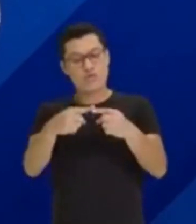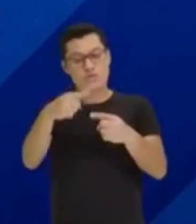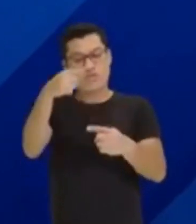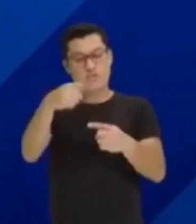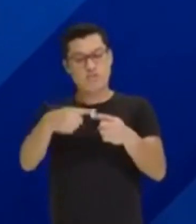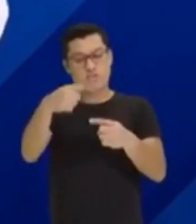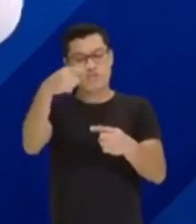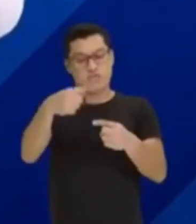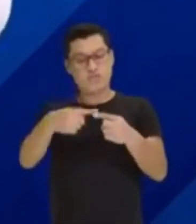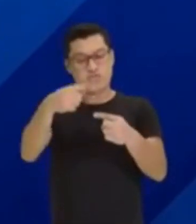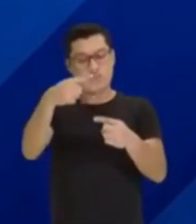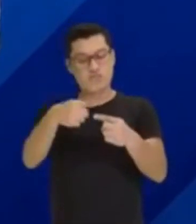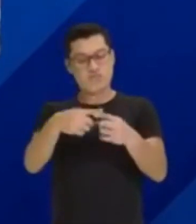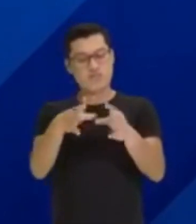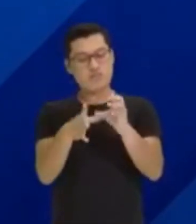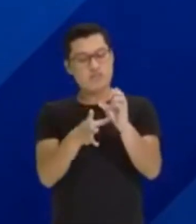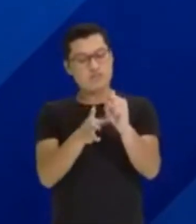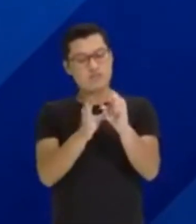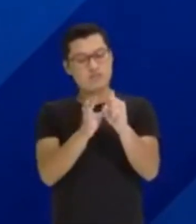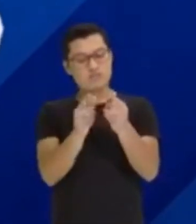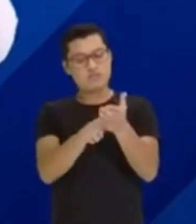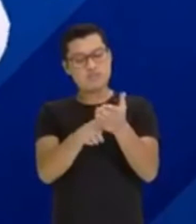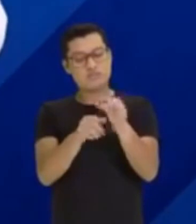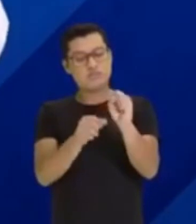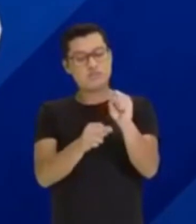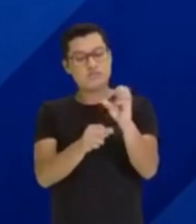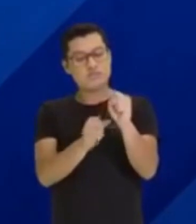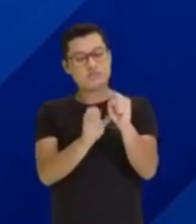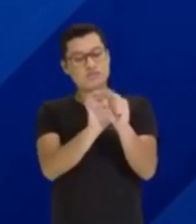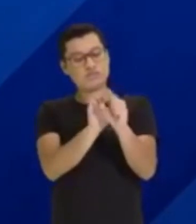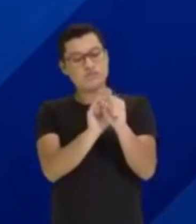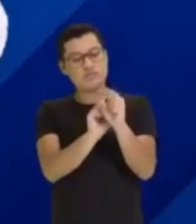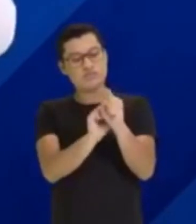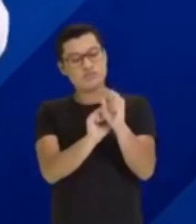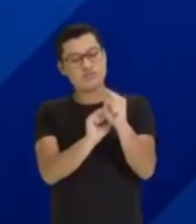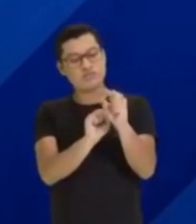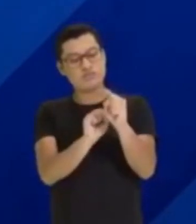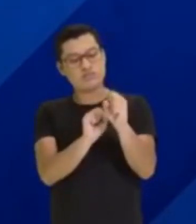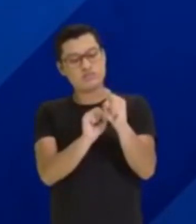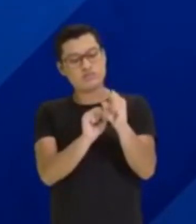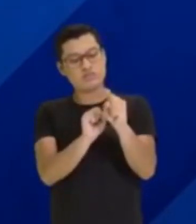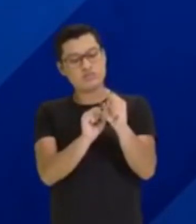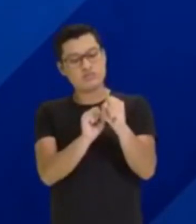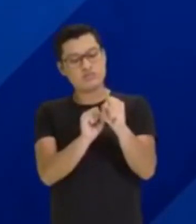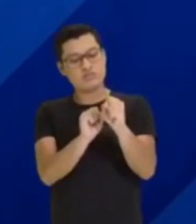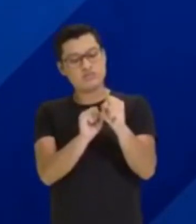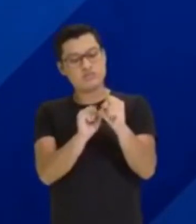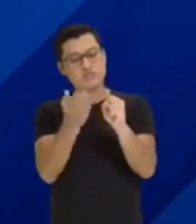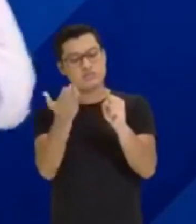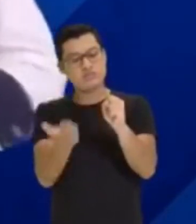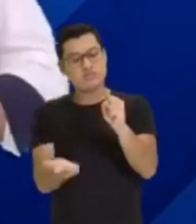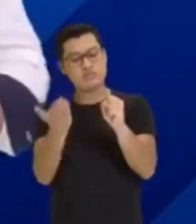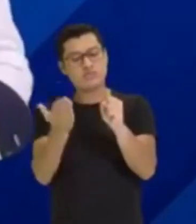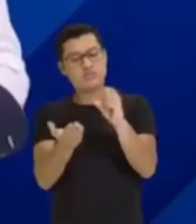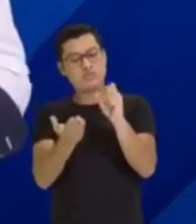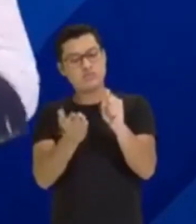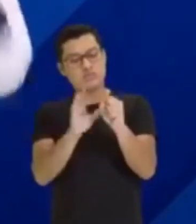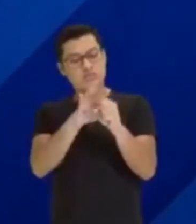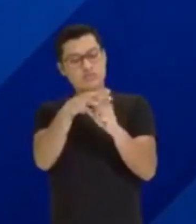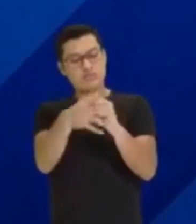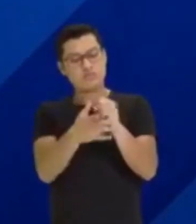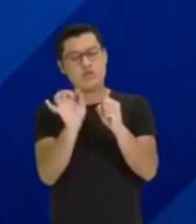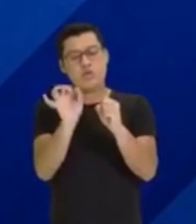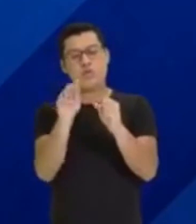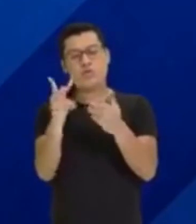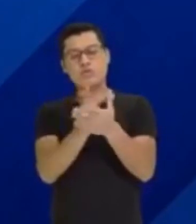amasso cada vez mais essa bolinha, cada vez mais, cada vez mais e mais e mais e mais, o que